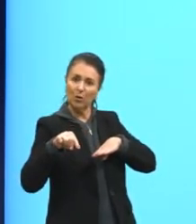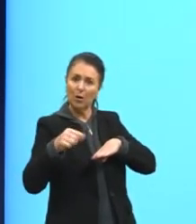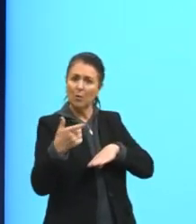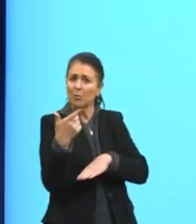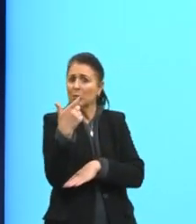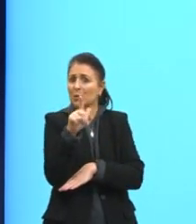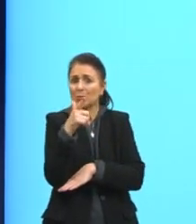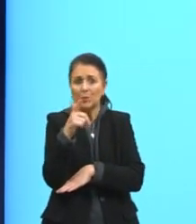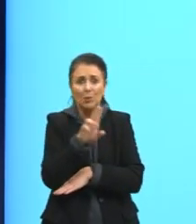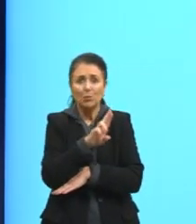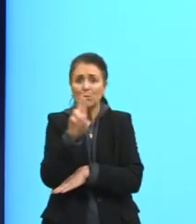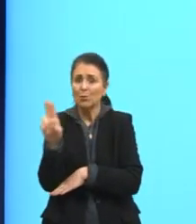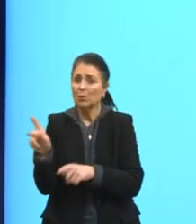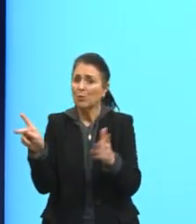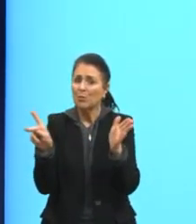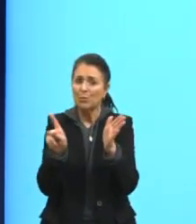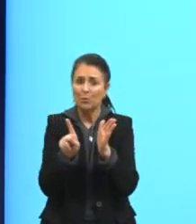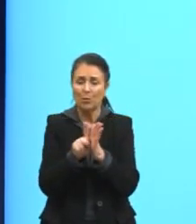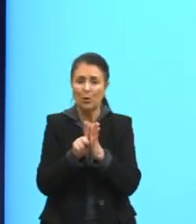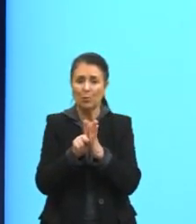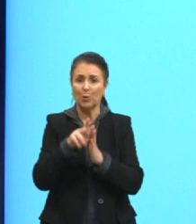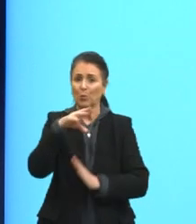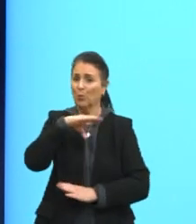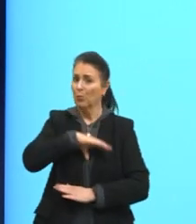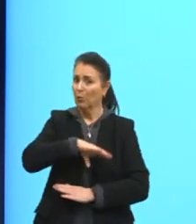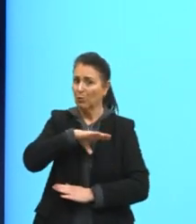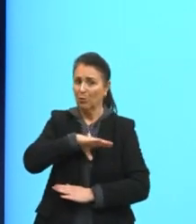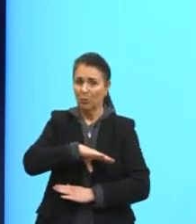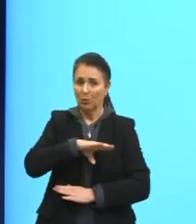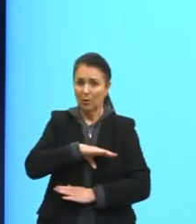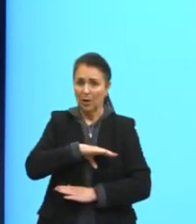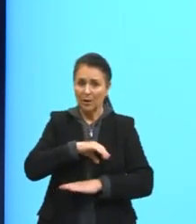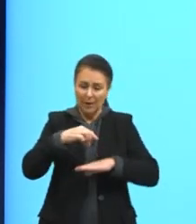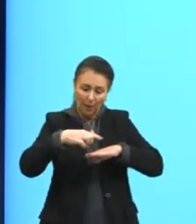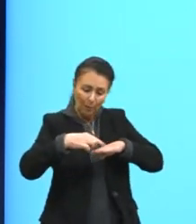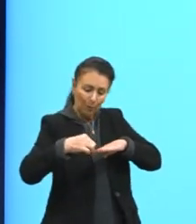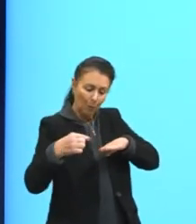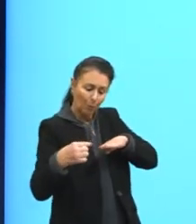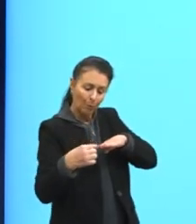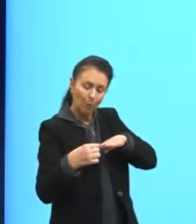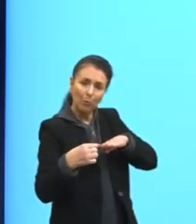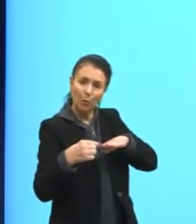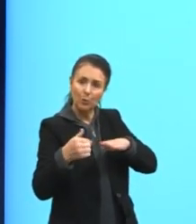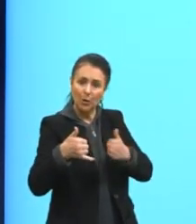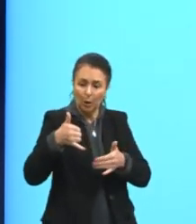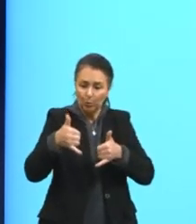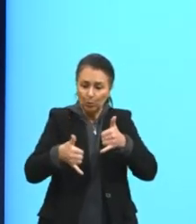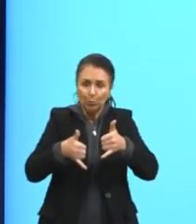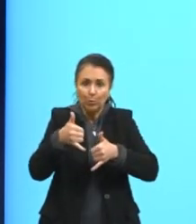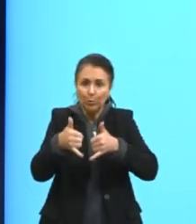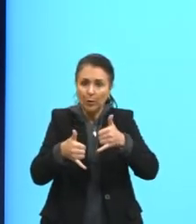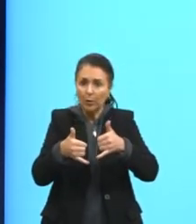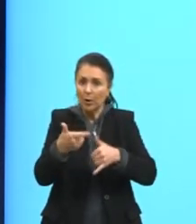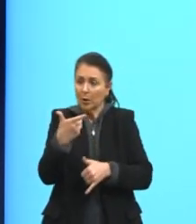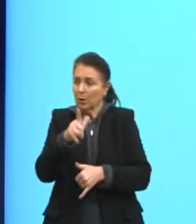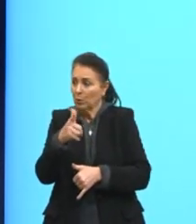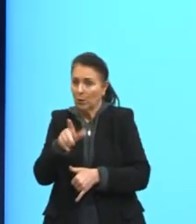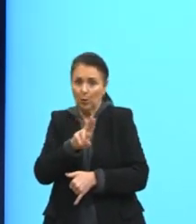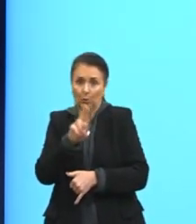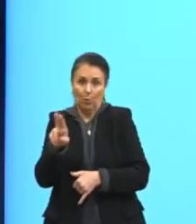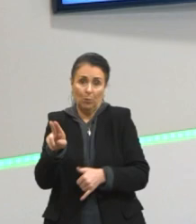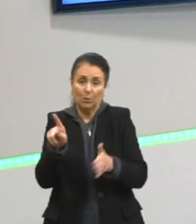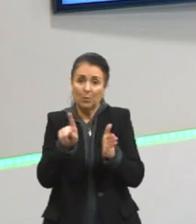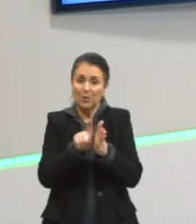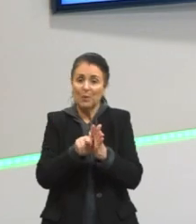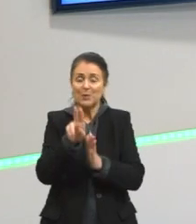específico na língua portuguesa que vá dar o nome para essa ponta de sapato. Como não existe um nome específico,